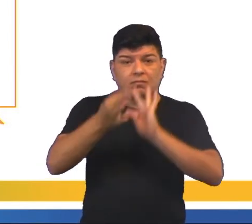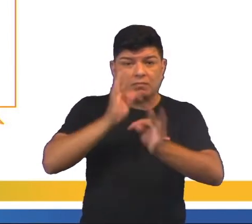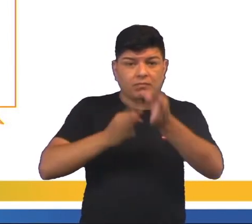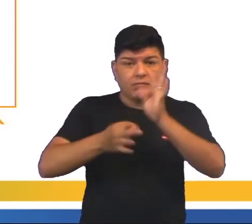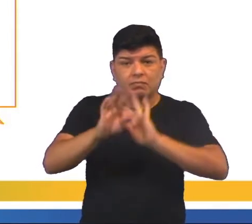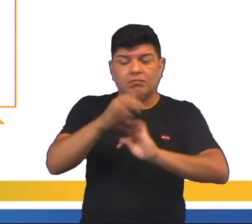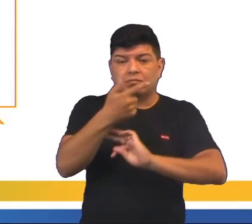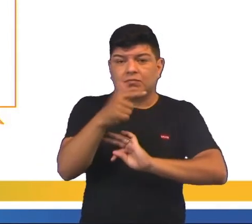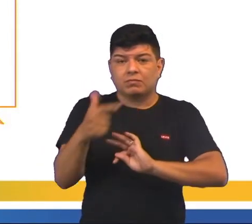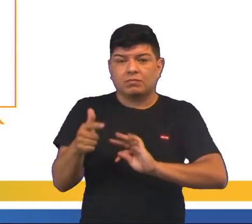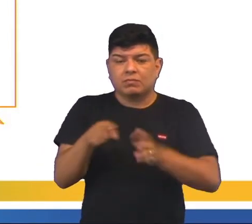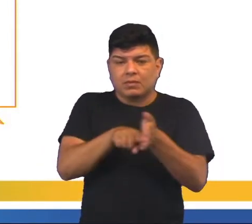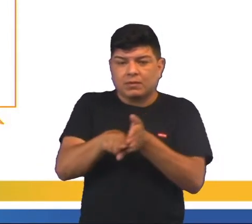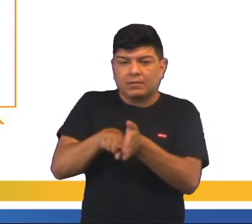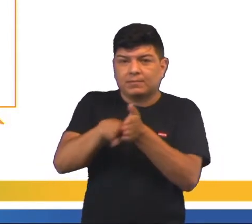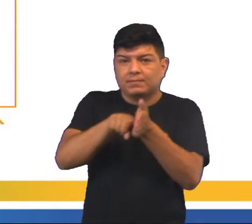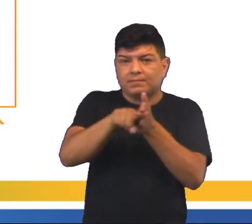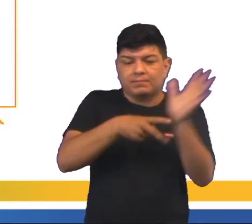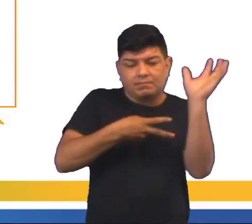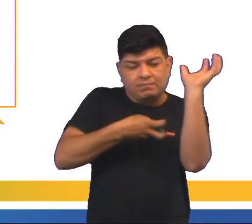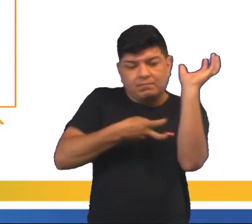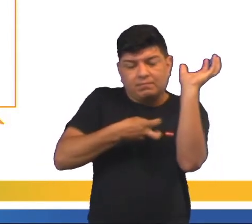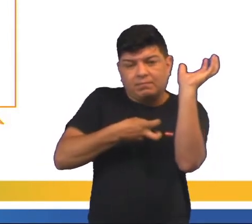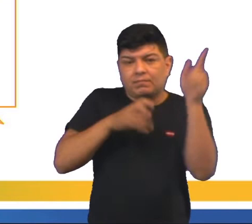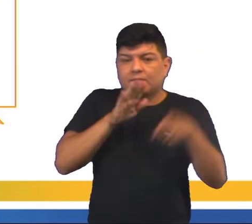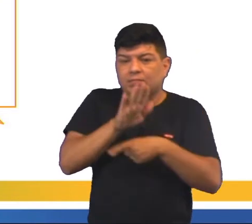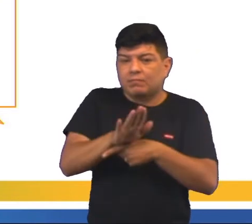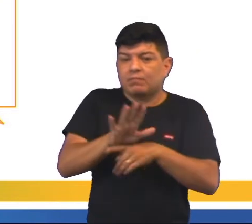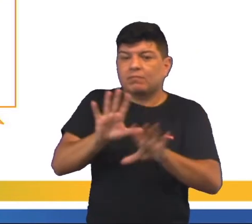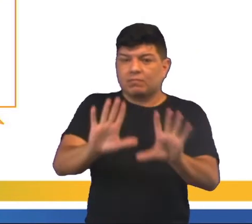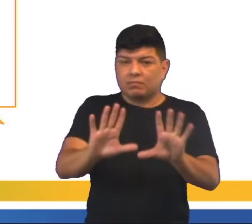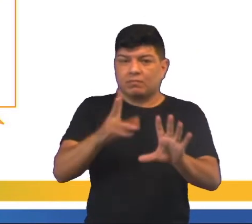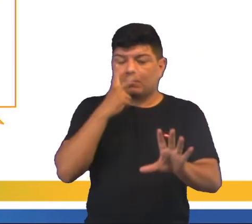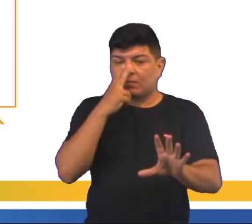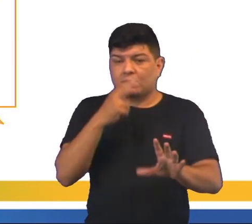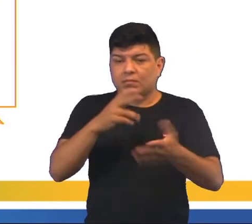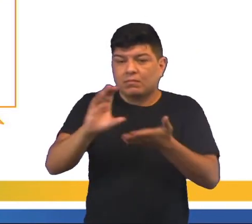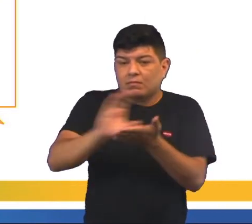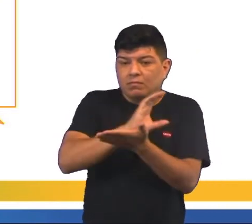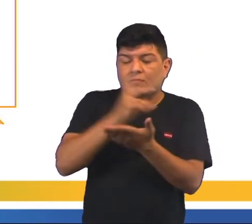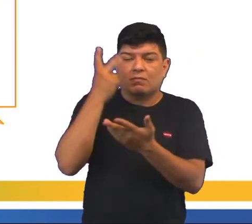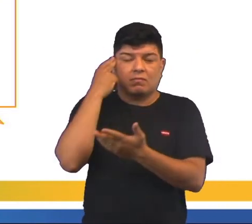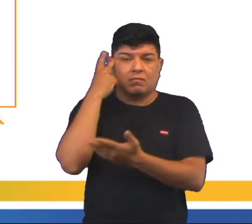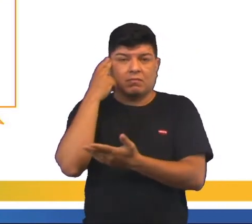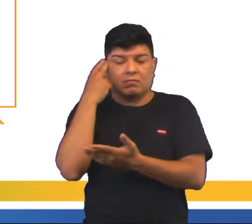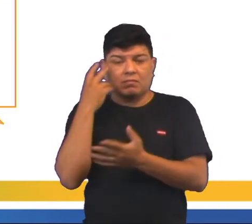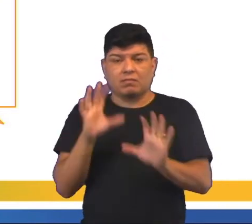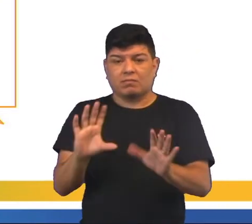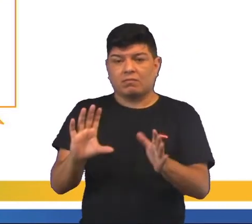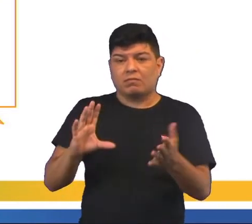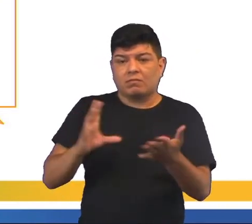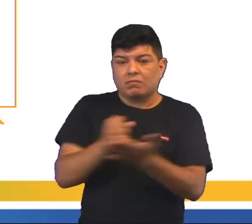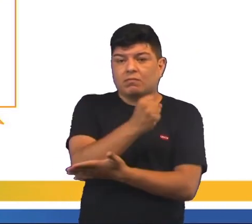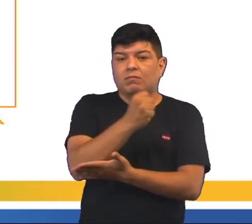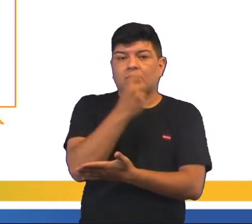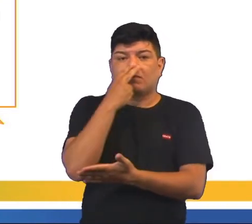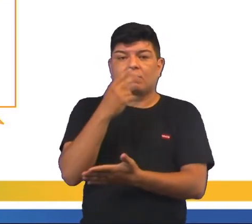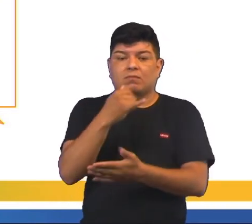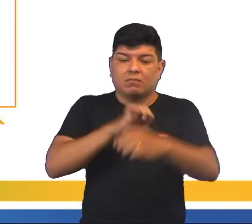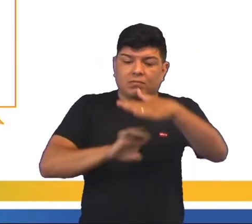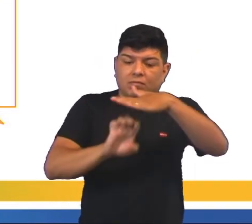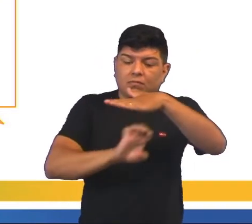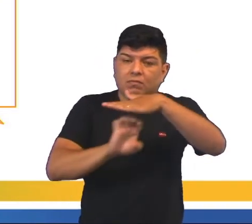para pesquisa, extração e beneficiamento, de modo que seus recursos minerais são extraídos por